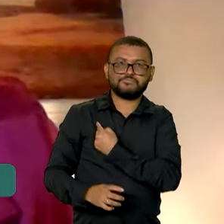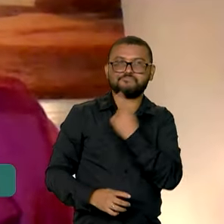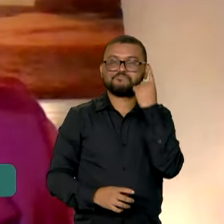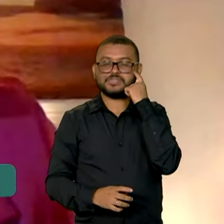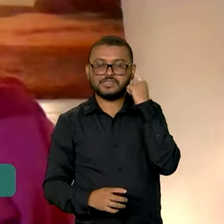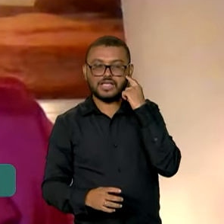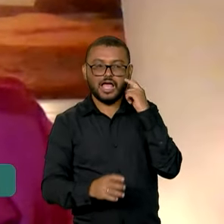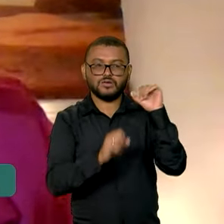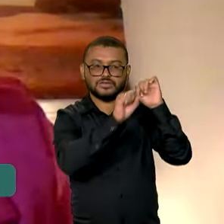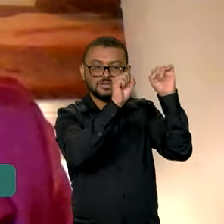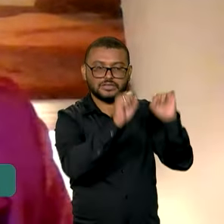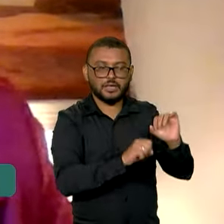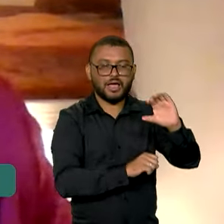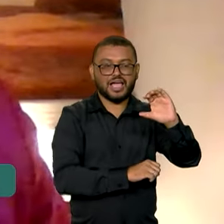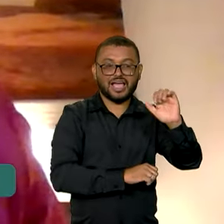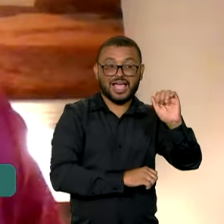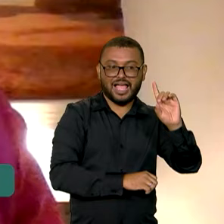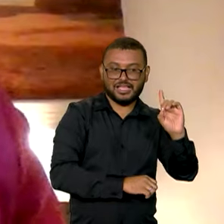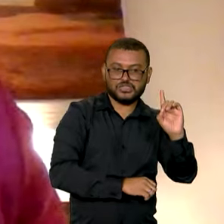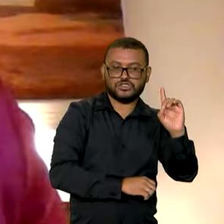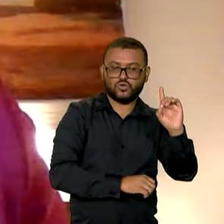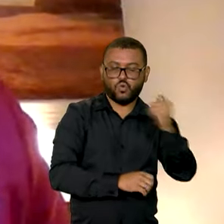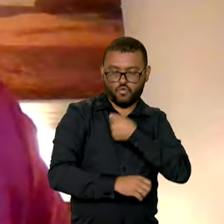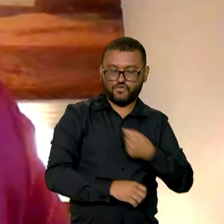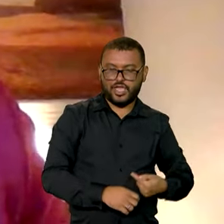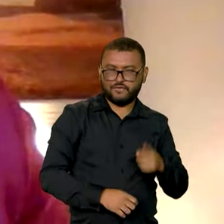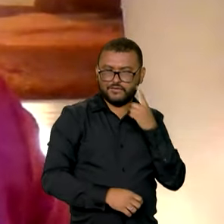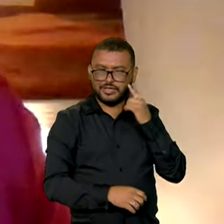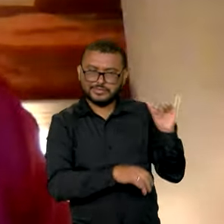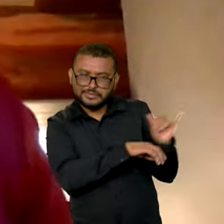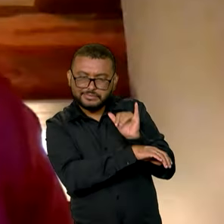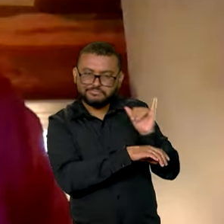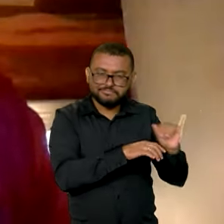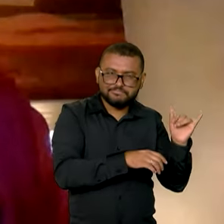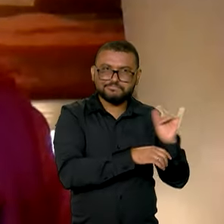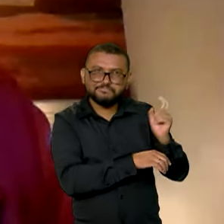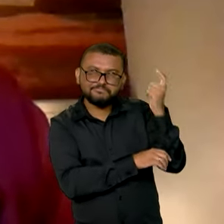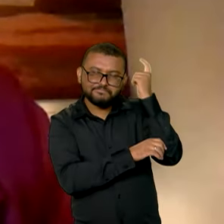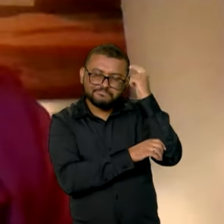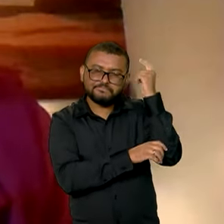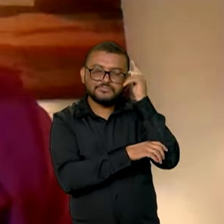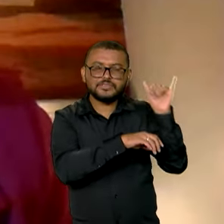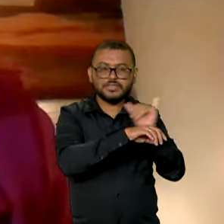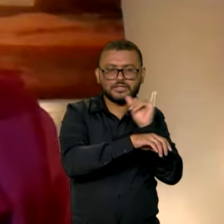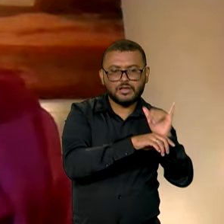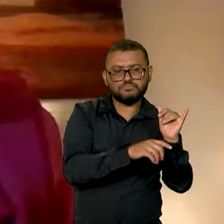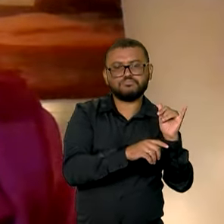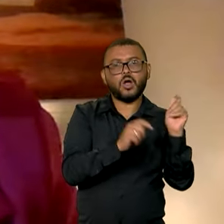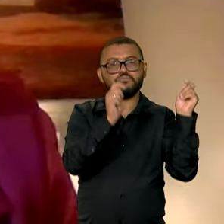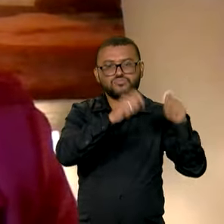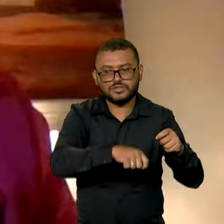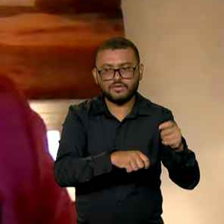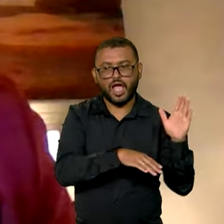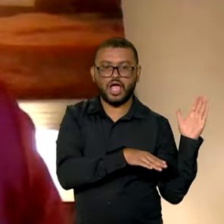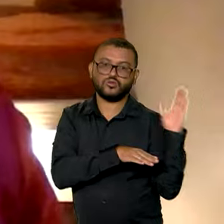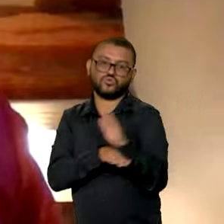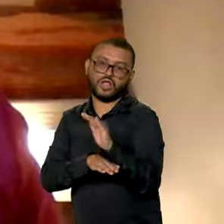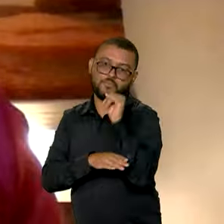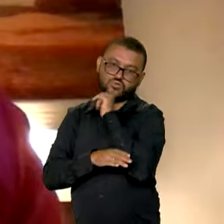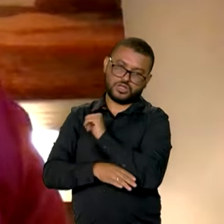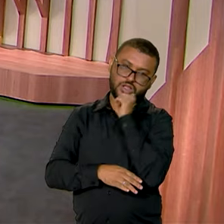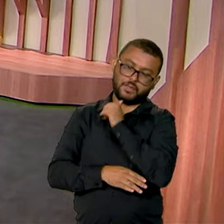para o cadastro do Cade Único e pensar estratégia, ações que, de fato, cheguem a essas mulheres.